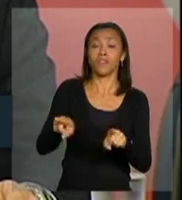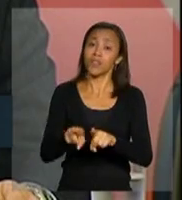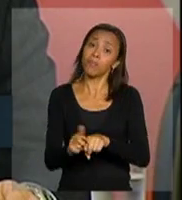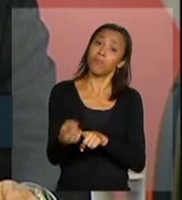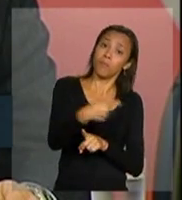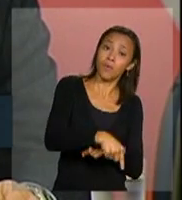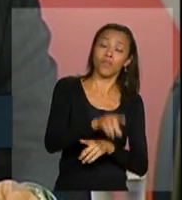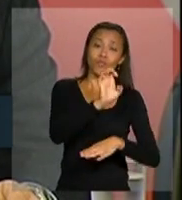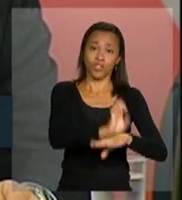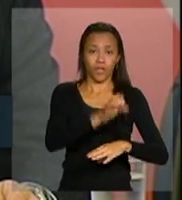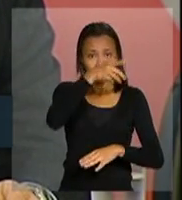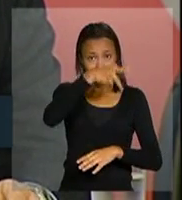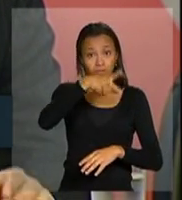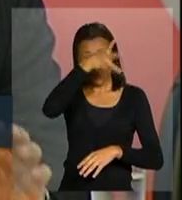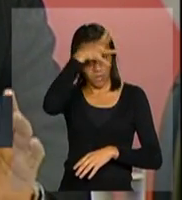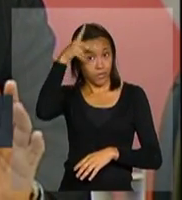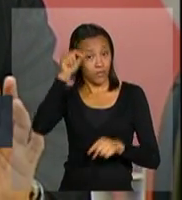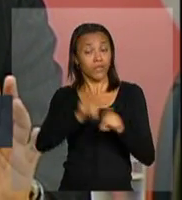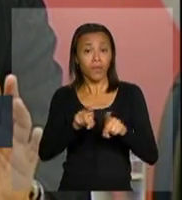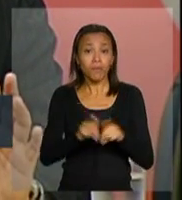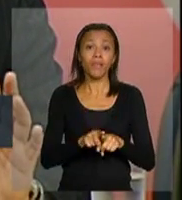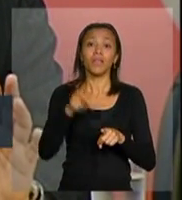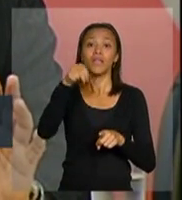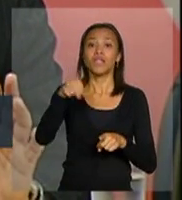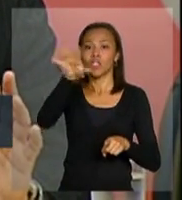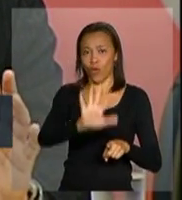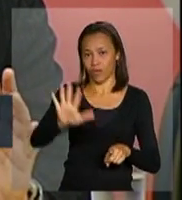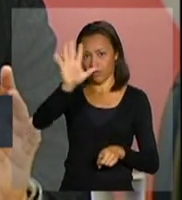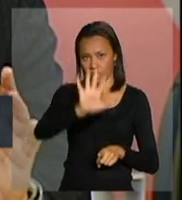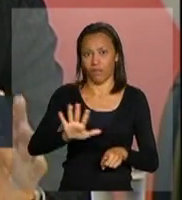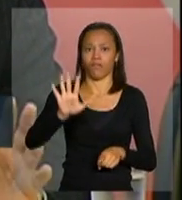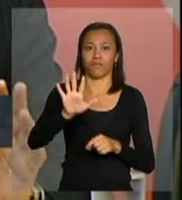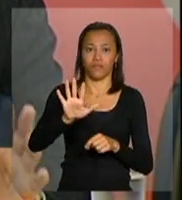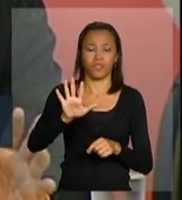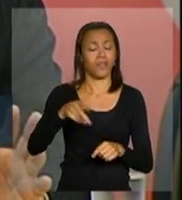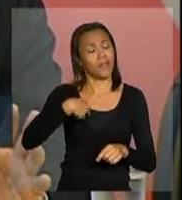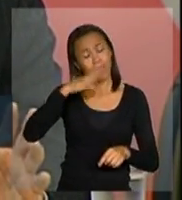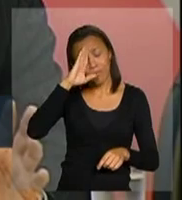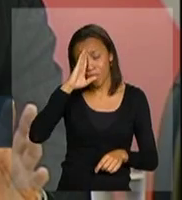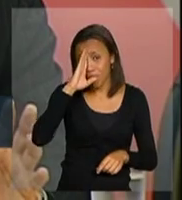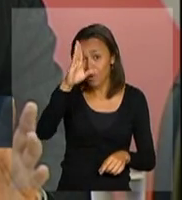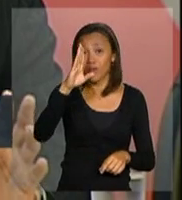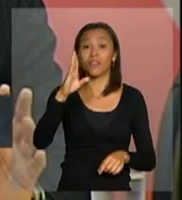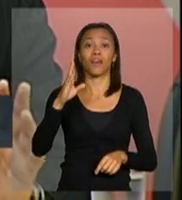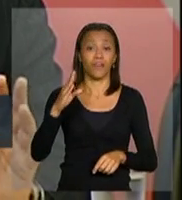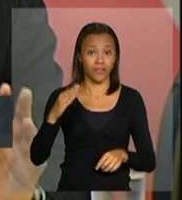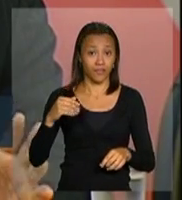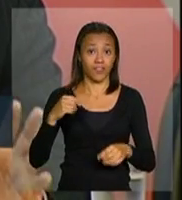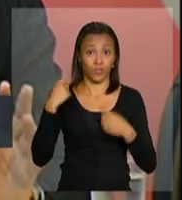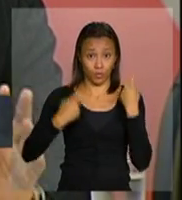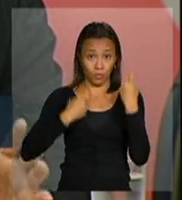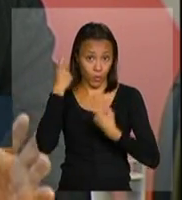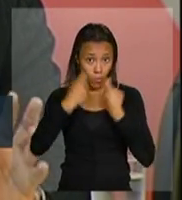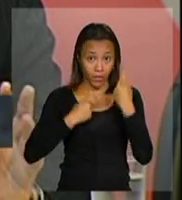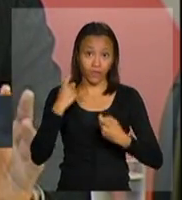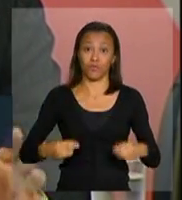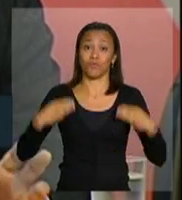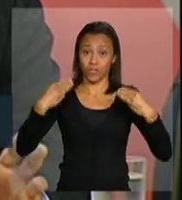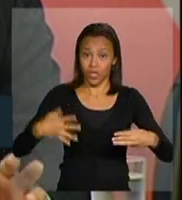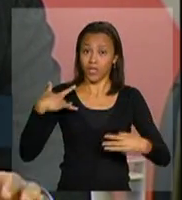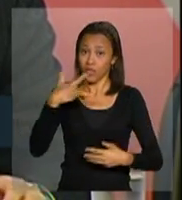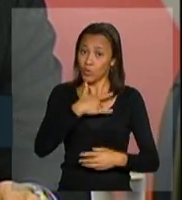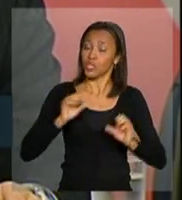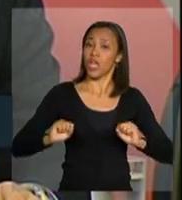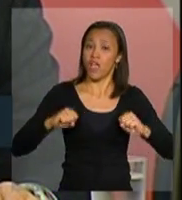também na região nordeste do país. Tem uma prioridade muito grande do Ministério da Saúde em reforçar os serviços de